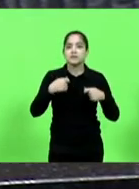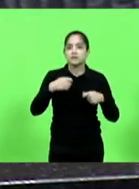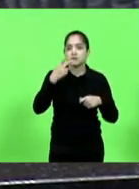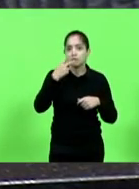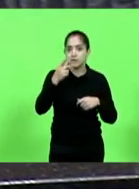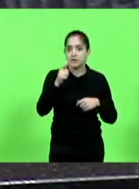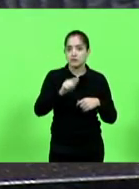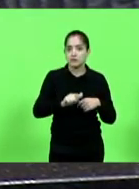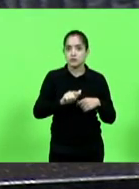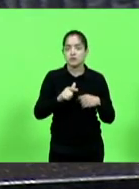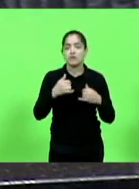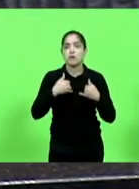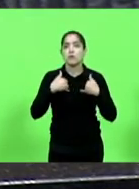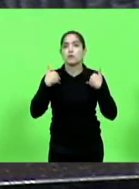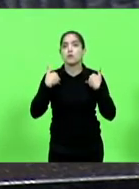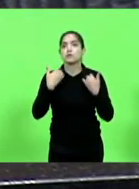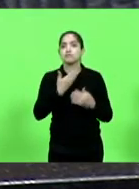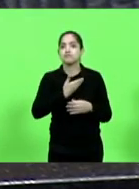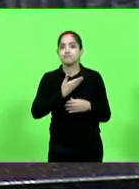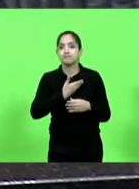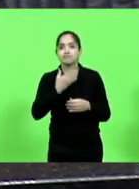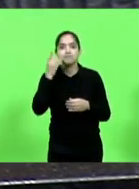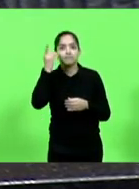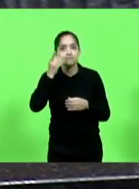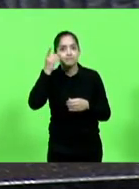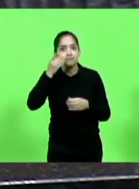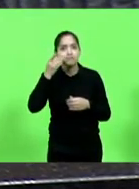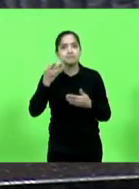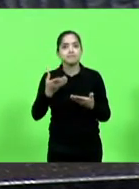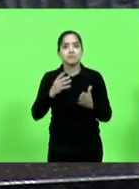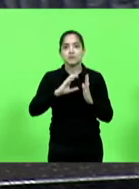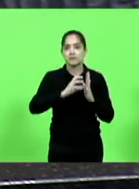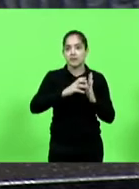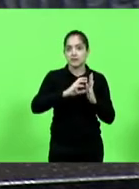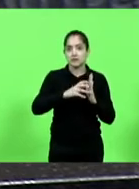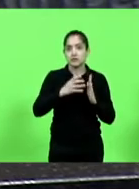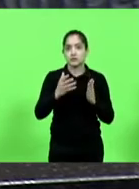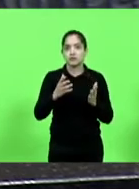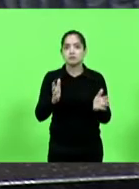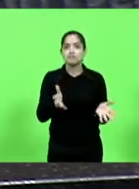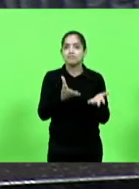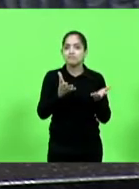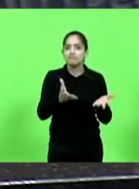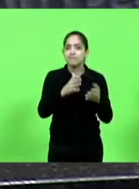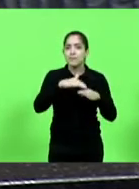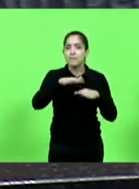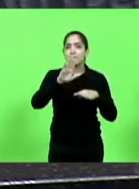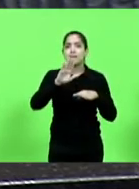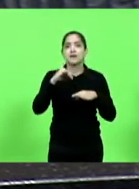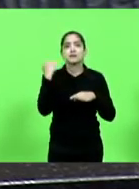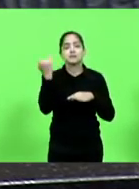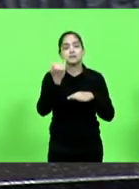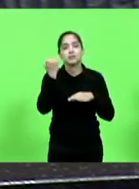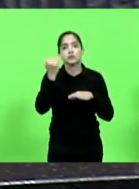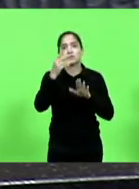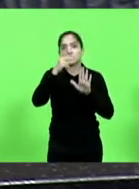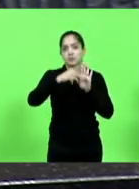que orgulho de ter como colega de partido um homem que ajuda a promover um dos mais importantes projetos sociais